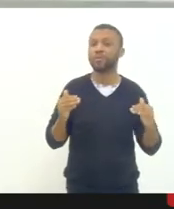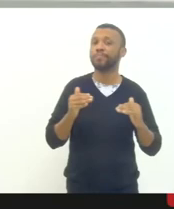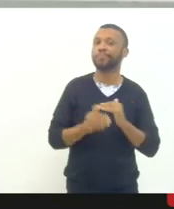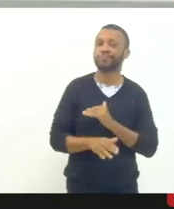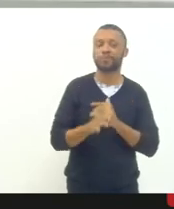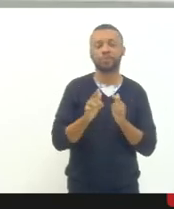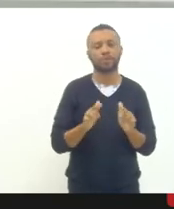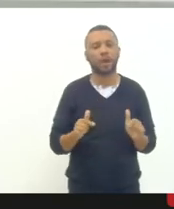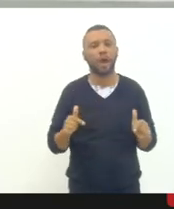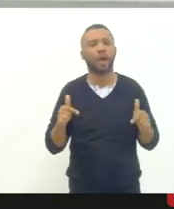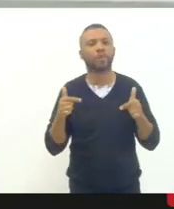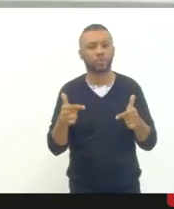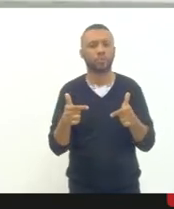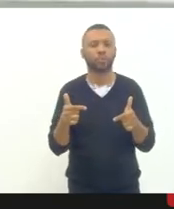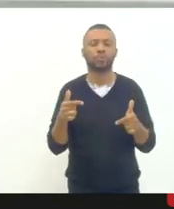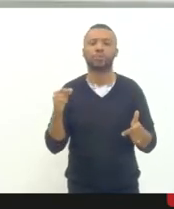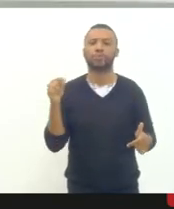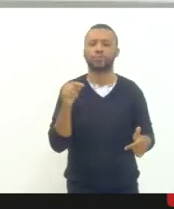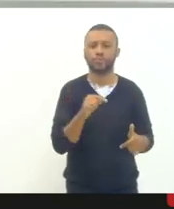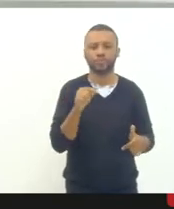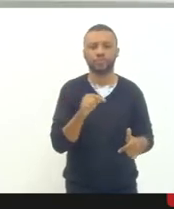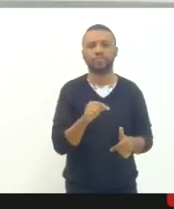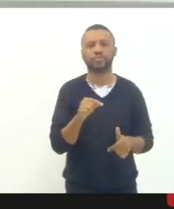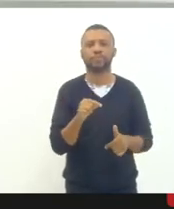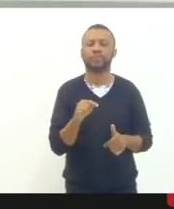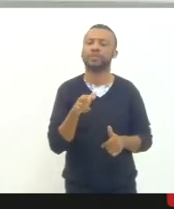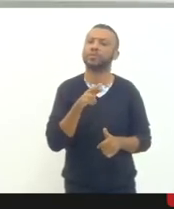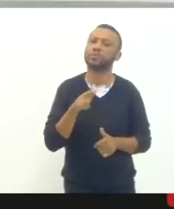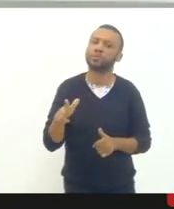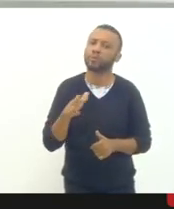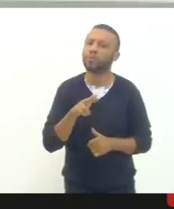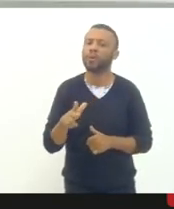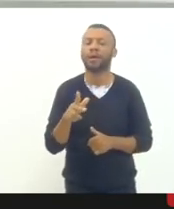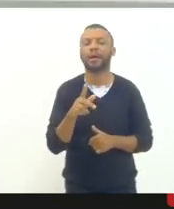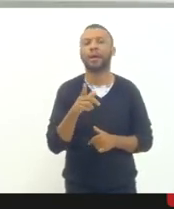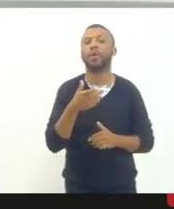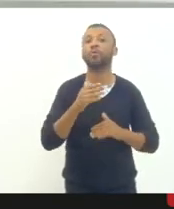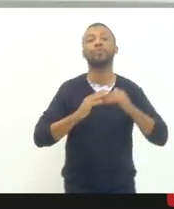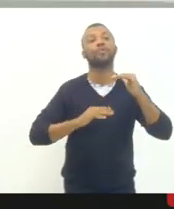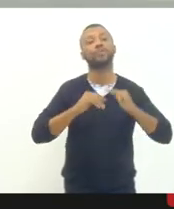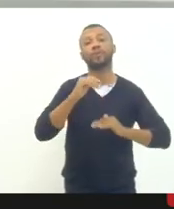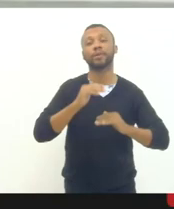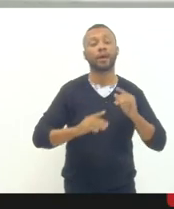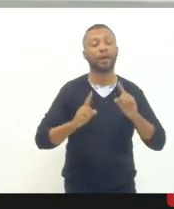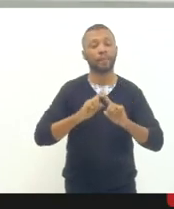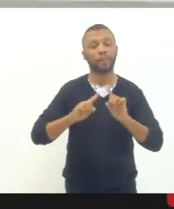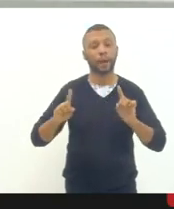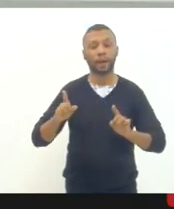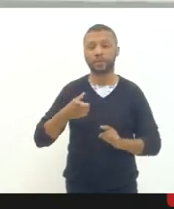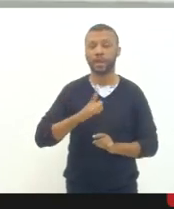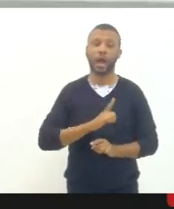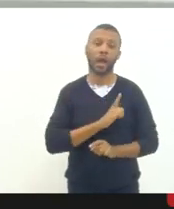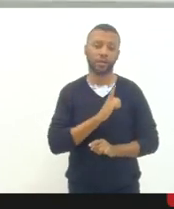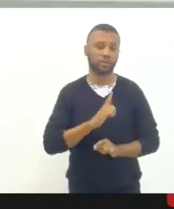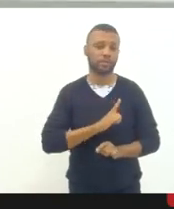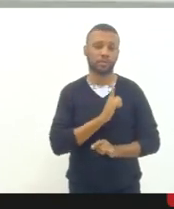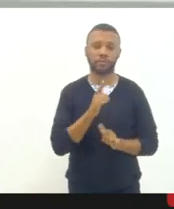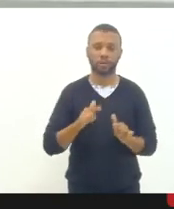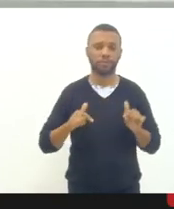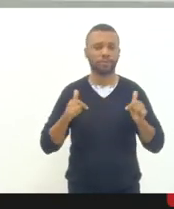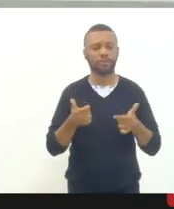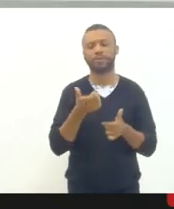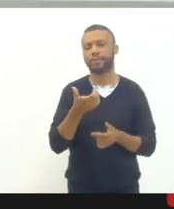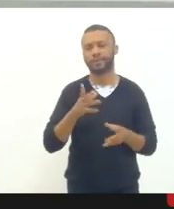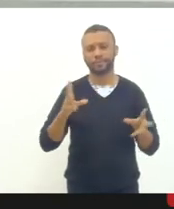atitudes que não eles mas a gestão tem tomado eu só queria